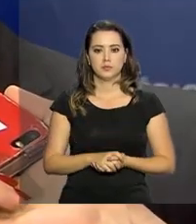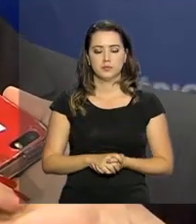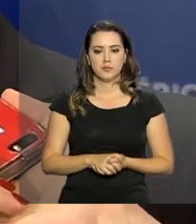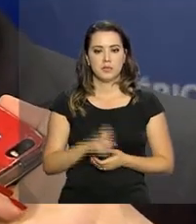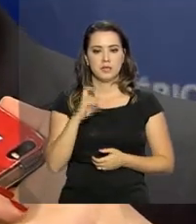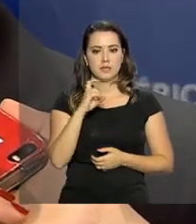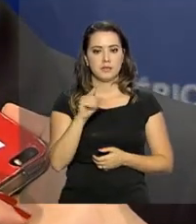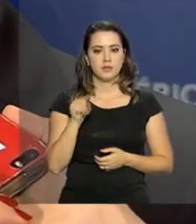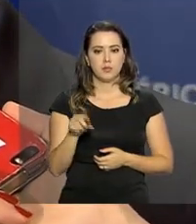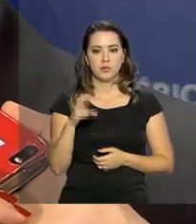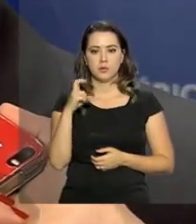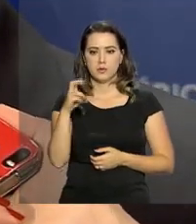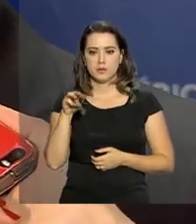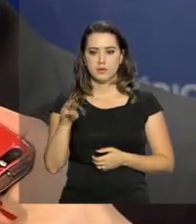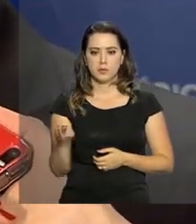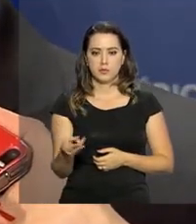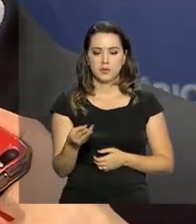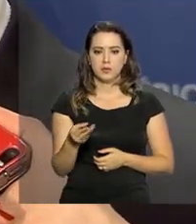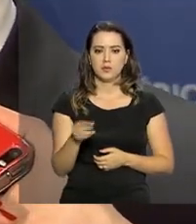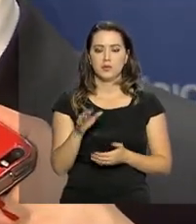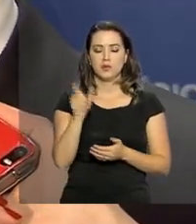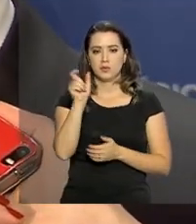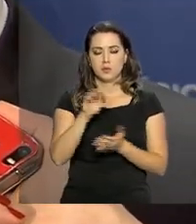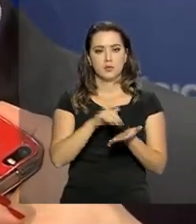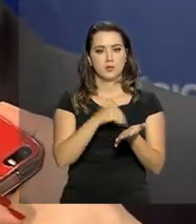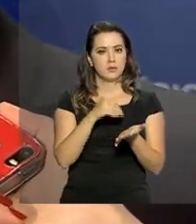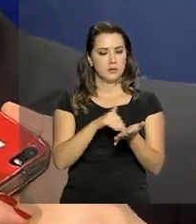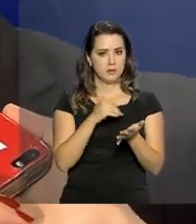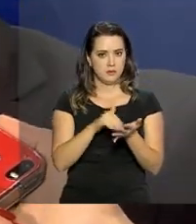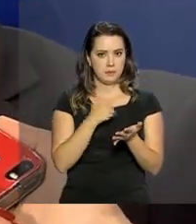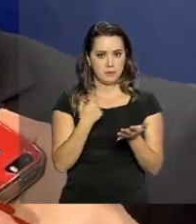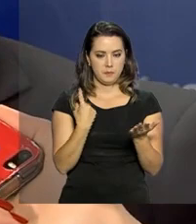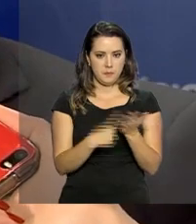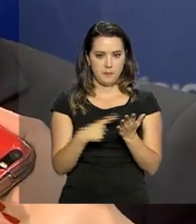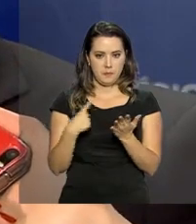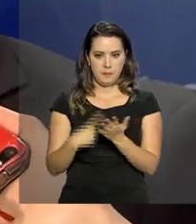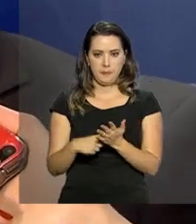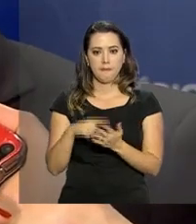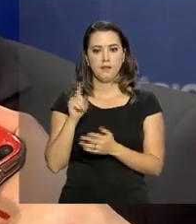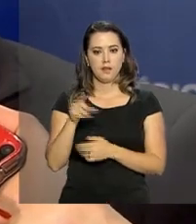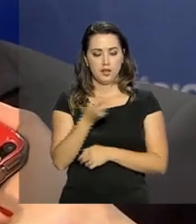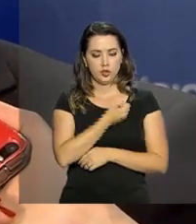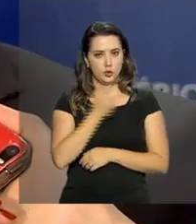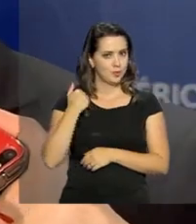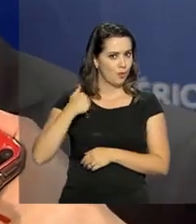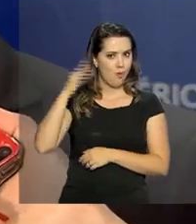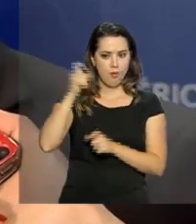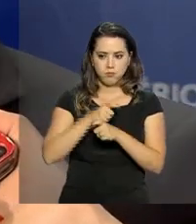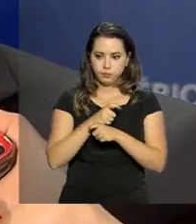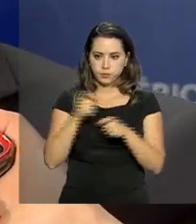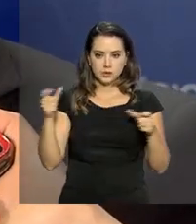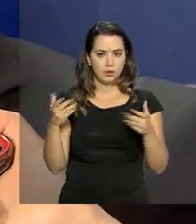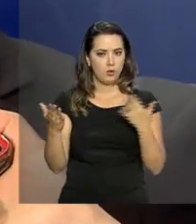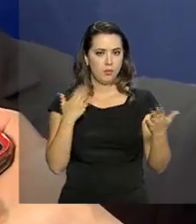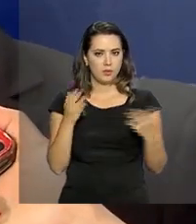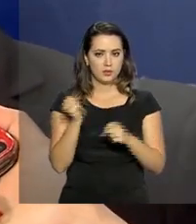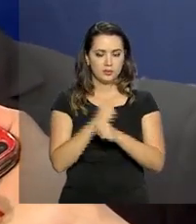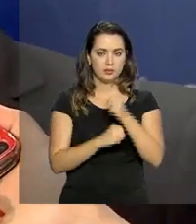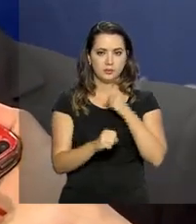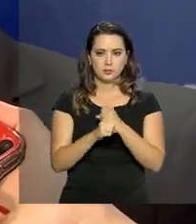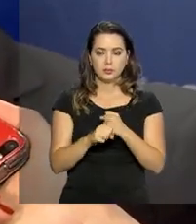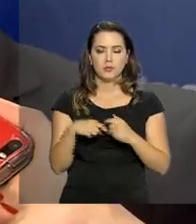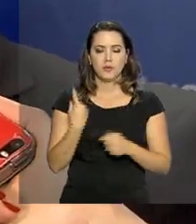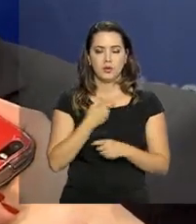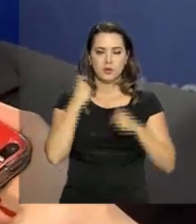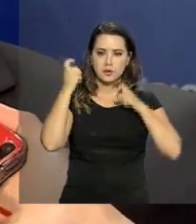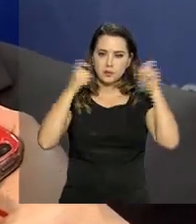,5 milhões de inscritos confirmados. Isso também é um número superlativo, maior que outros anos também. Mas a